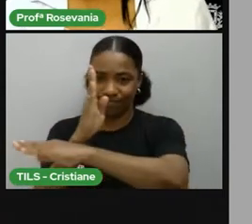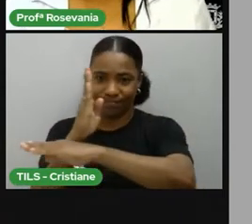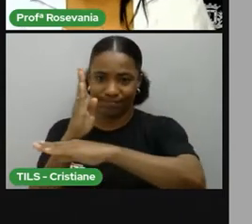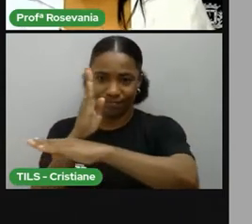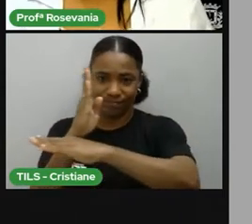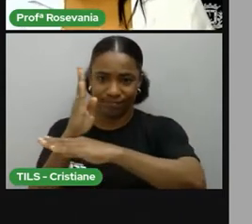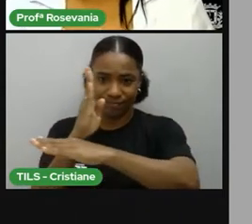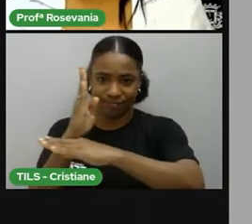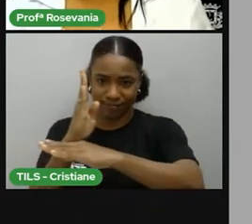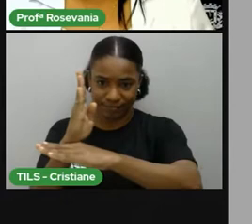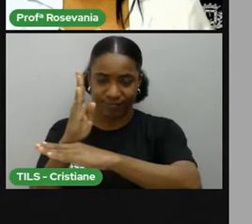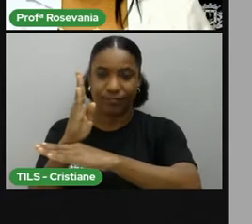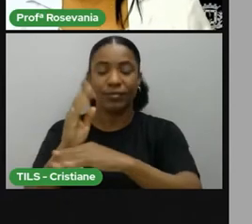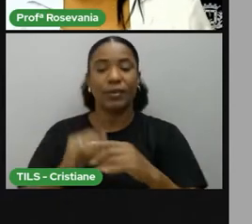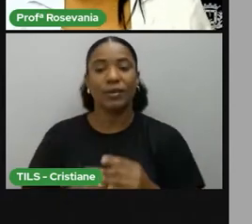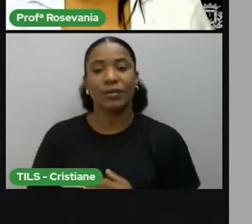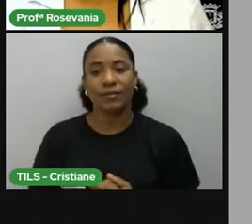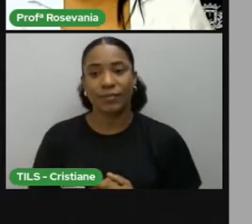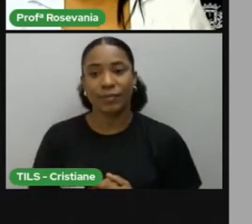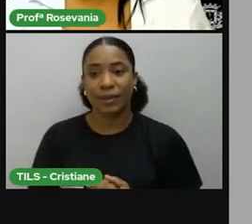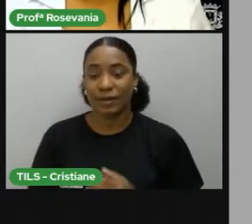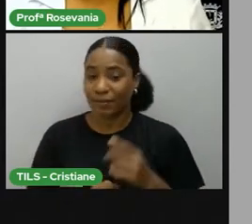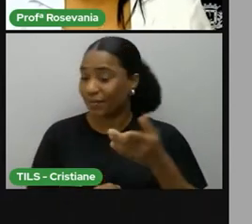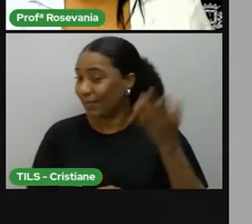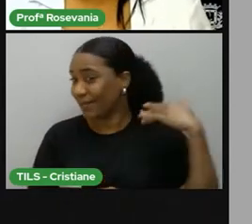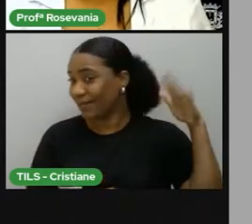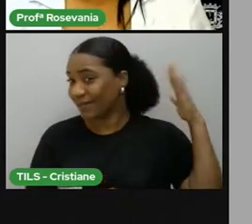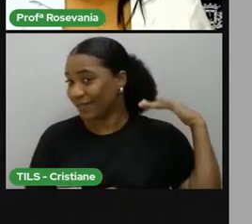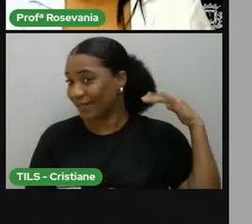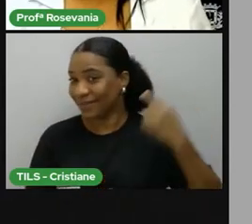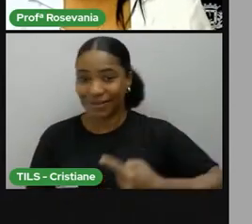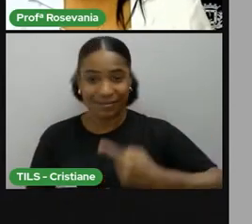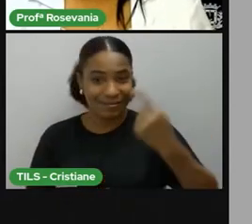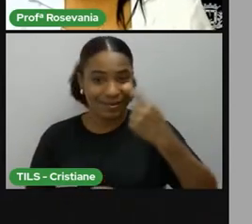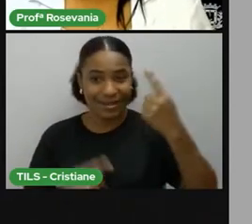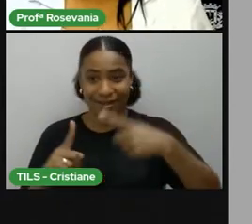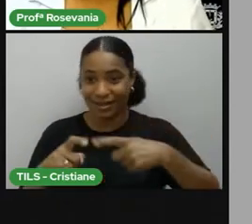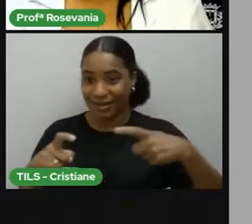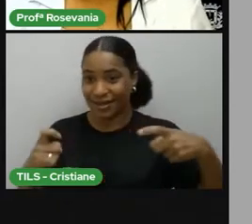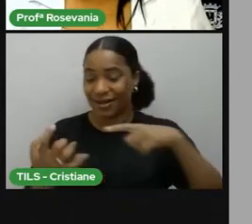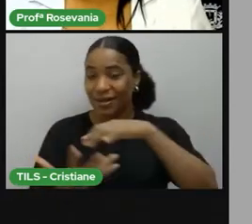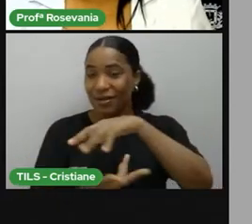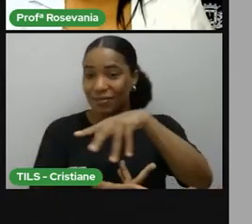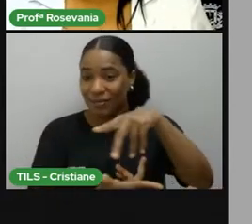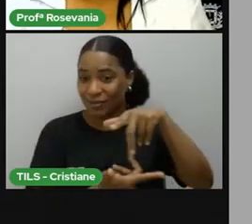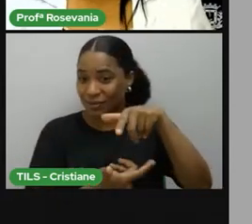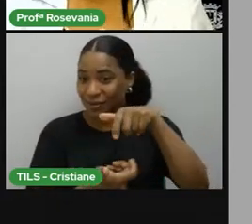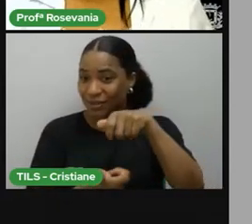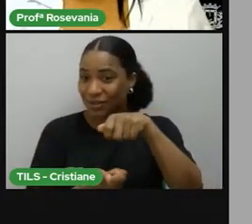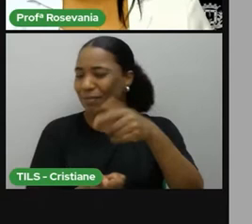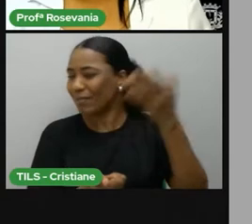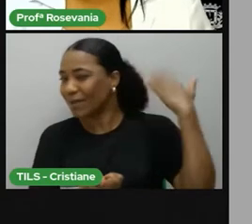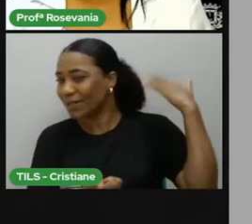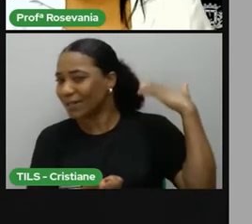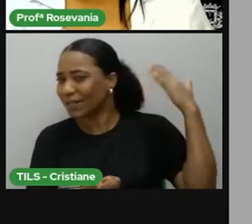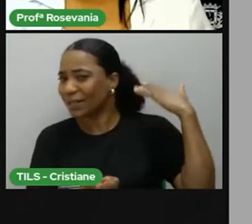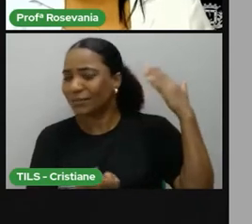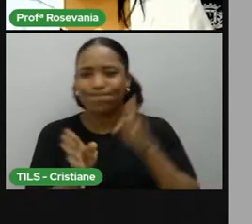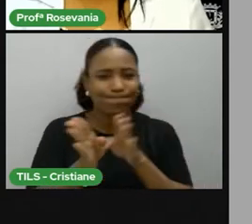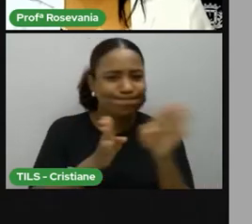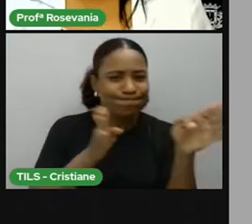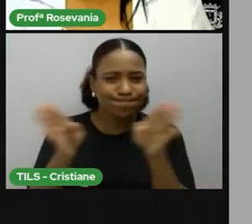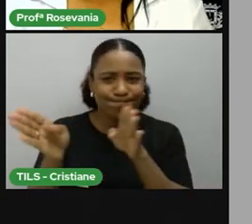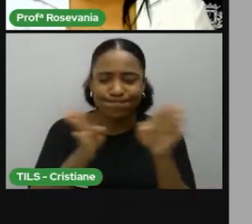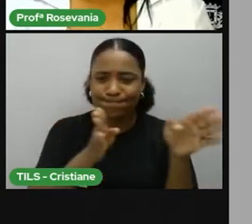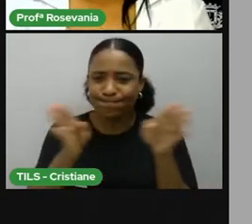Só para vocês terem uma ideia, na Primeira Guerra Mundial, que não tinha muito bem preciso, assim, né, a localização dessas linhas,